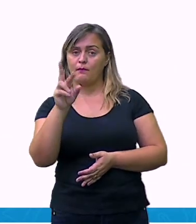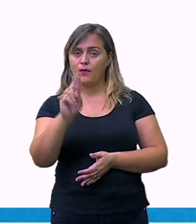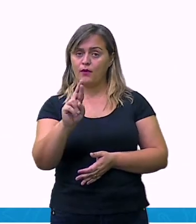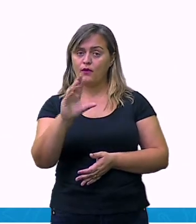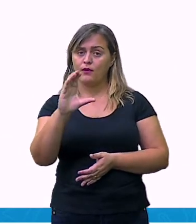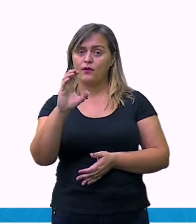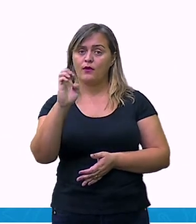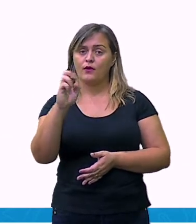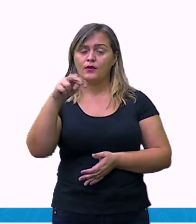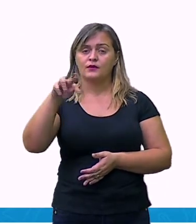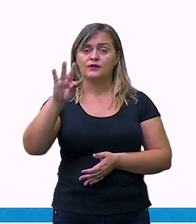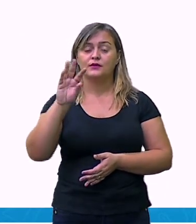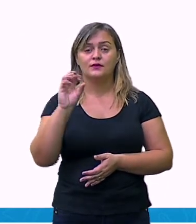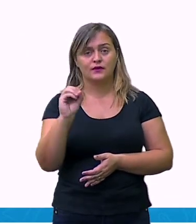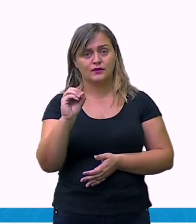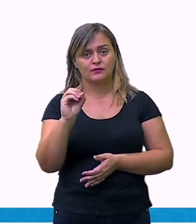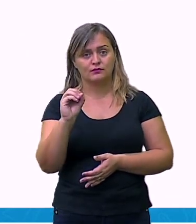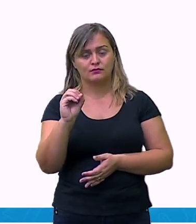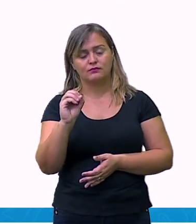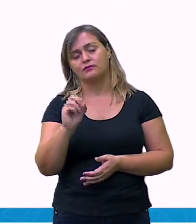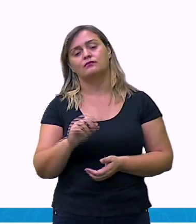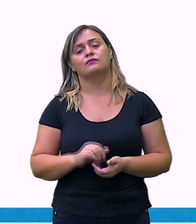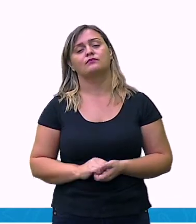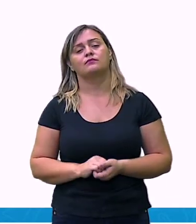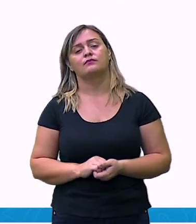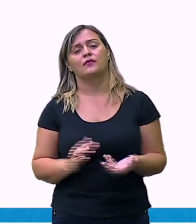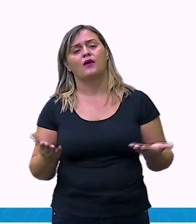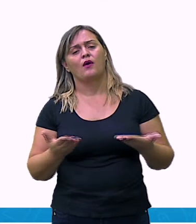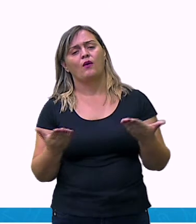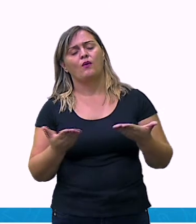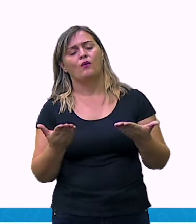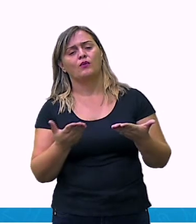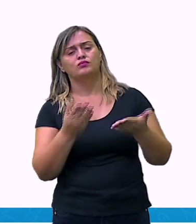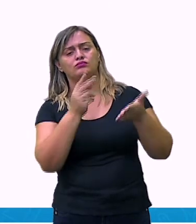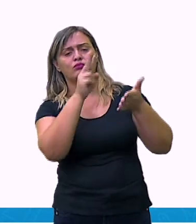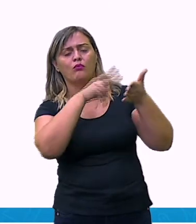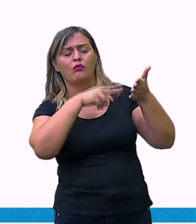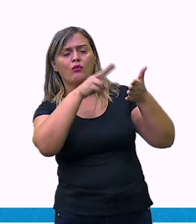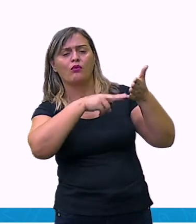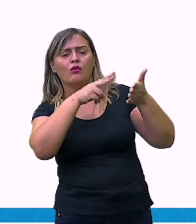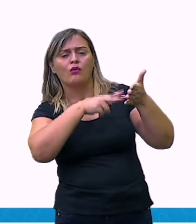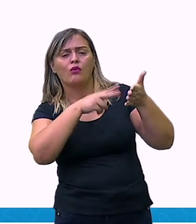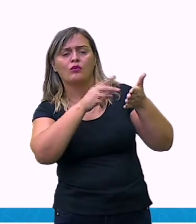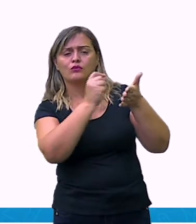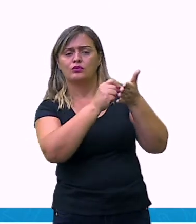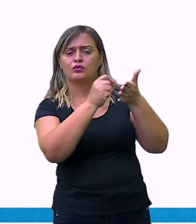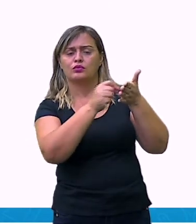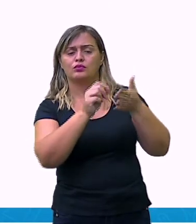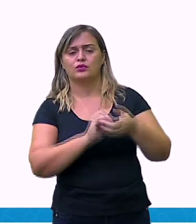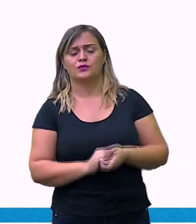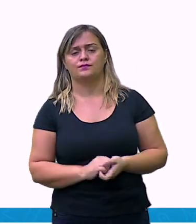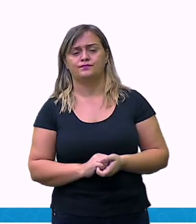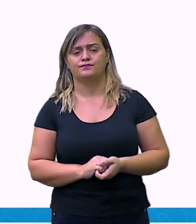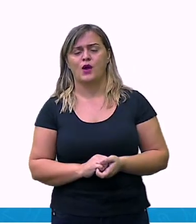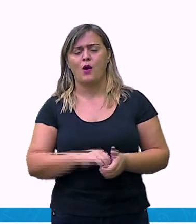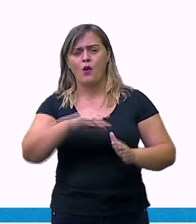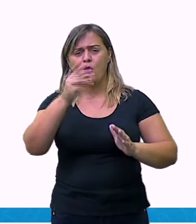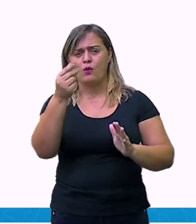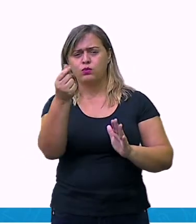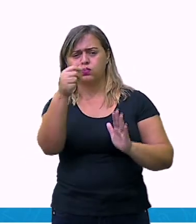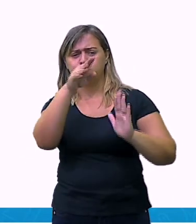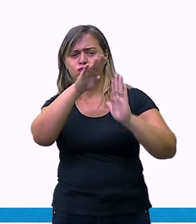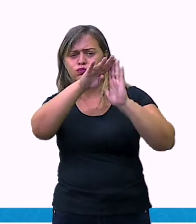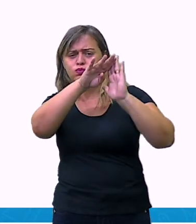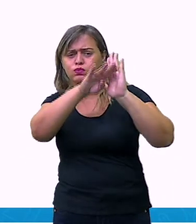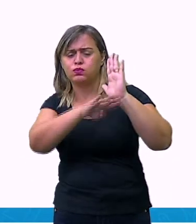Leia atentamente e complete. Letra A. Grande liquidação, 40% de